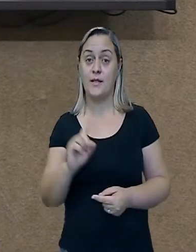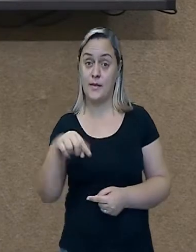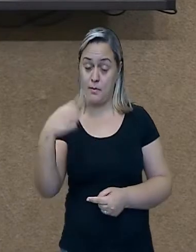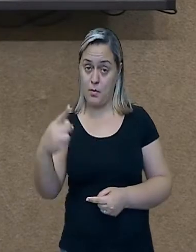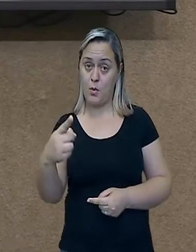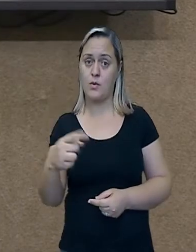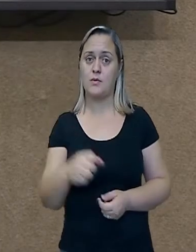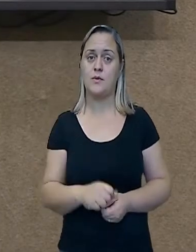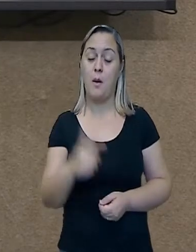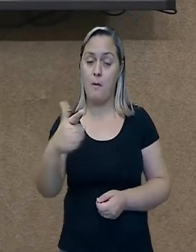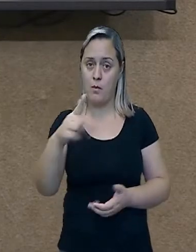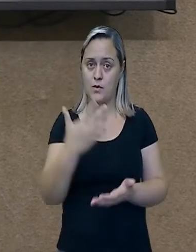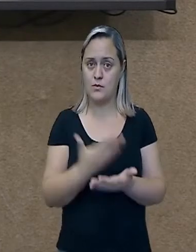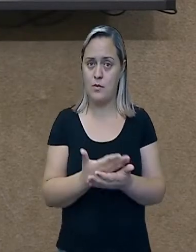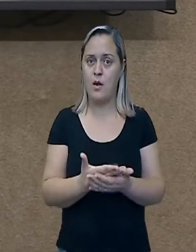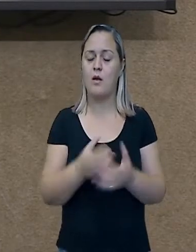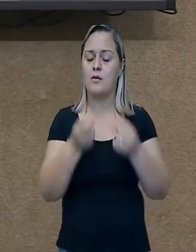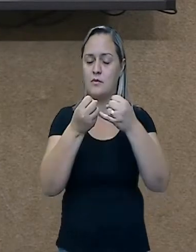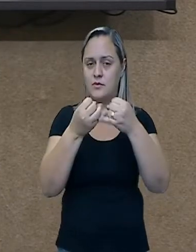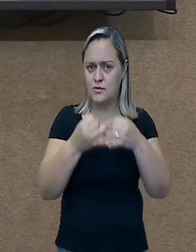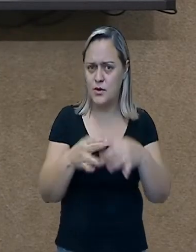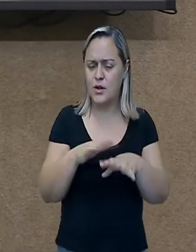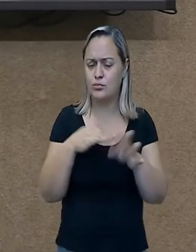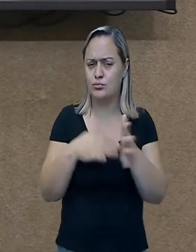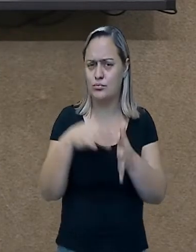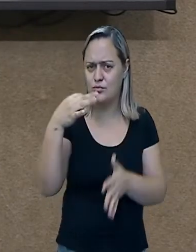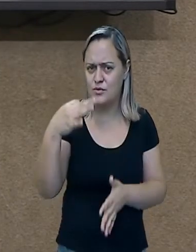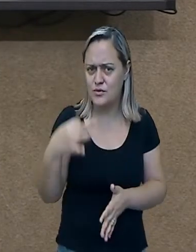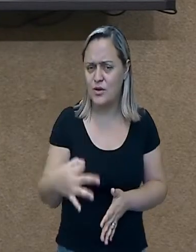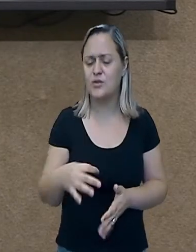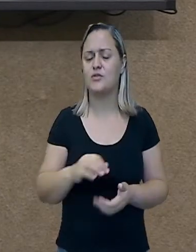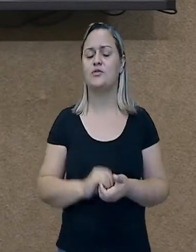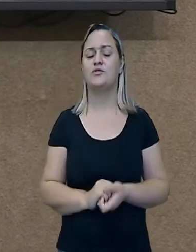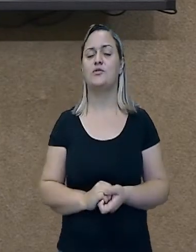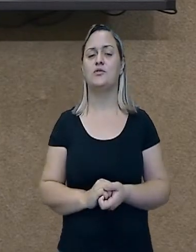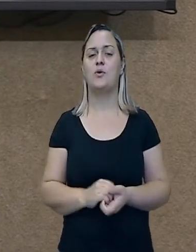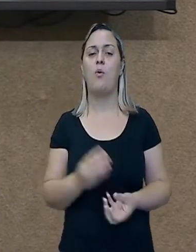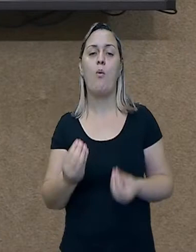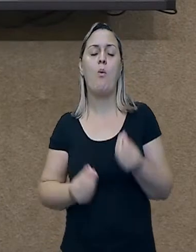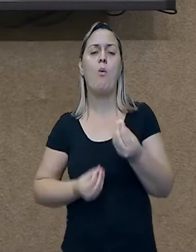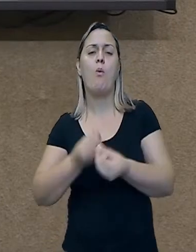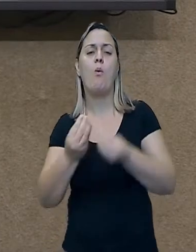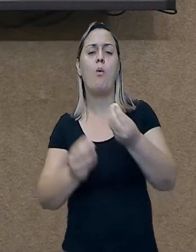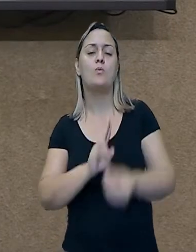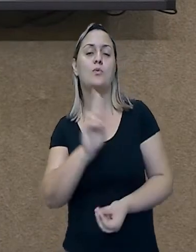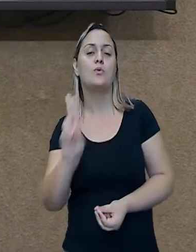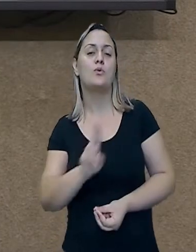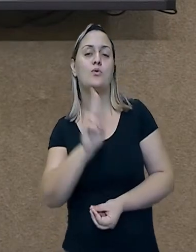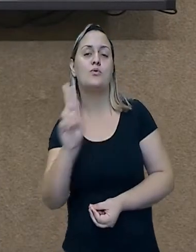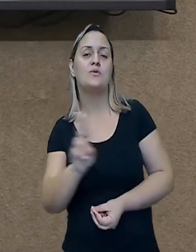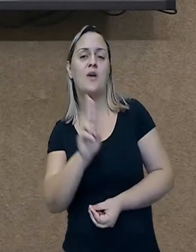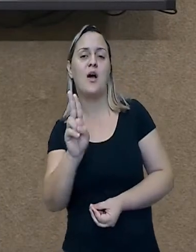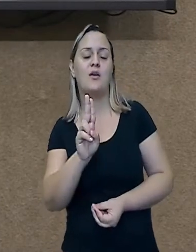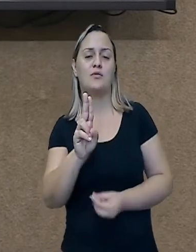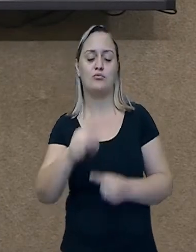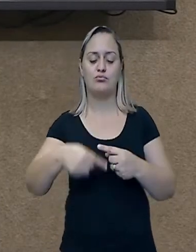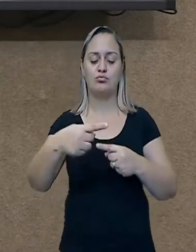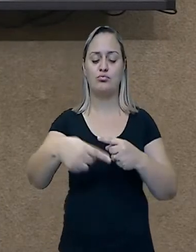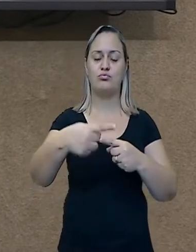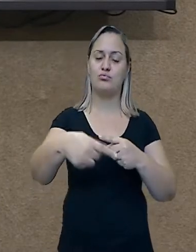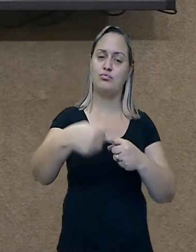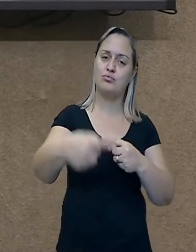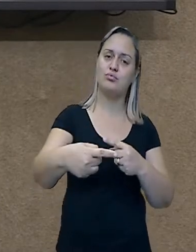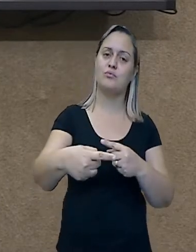aula que tinha que ser tirado esse filme. Bem no escuro, tinha que rebobinar. Tinha que voltar ele pra cá de novo. Pra tirar